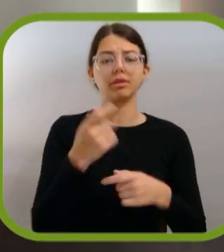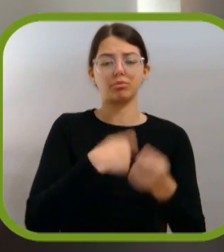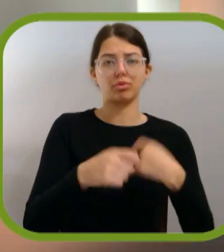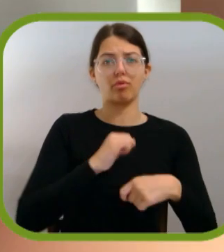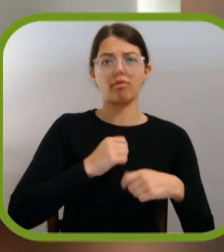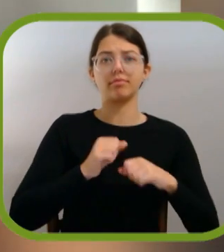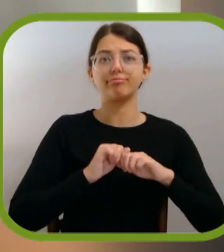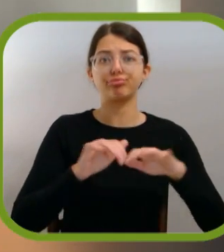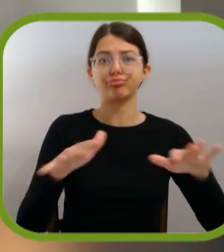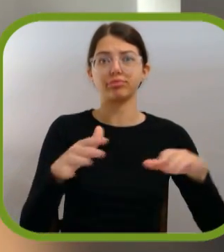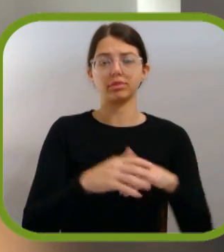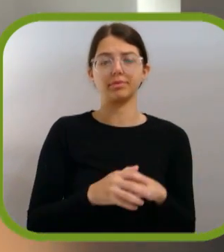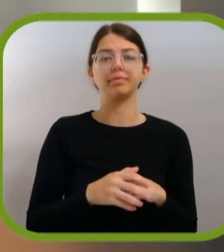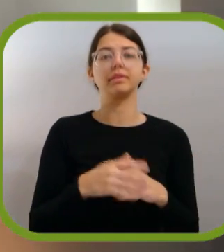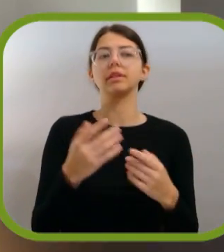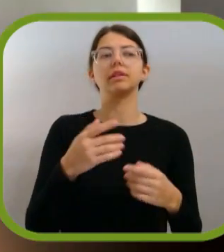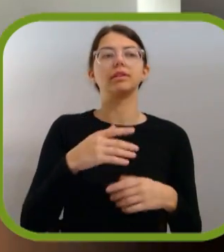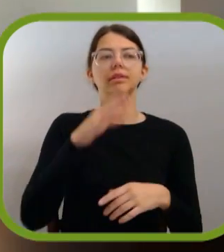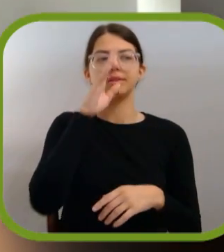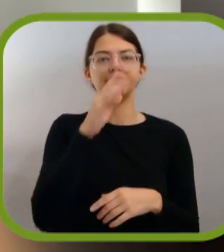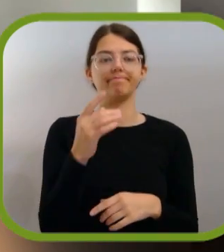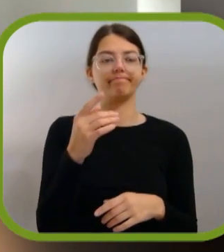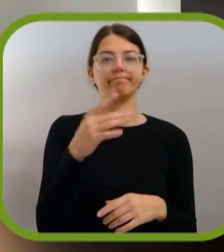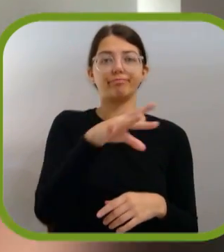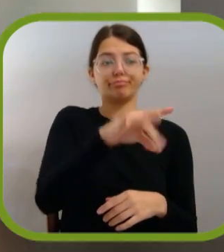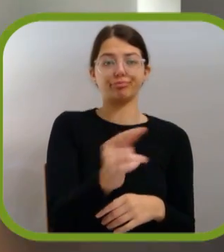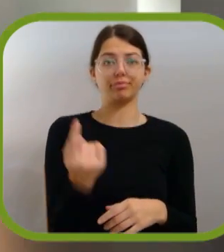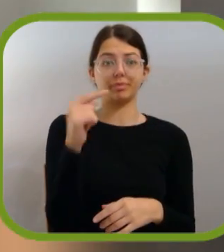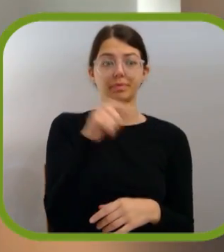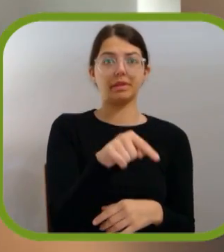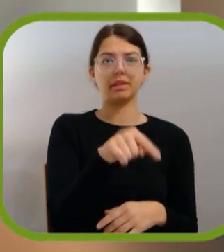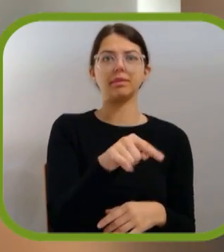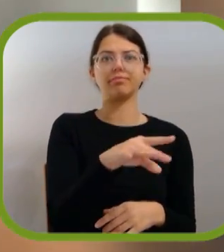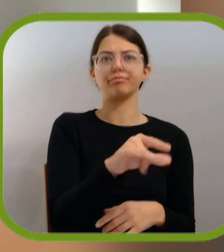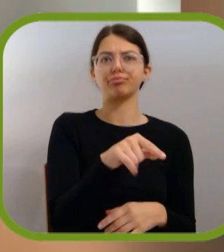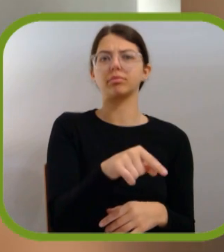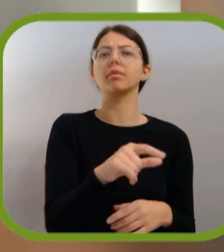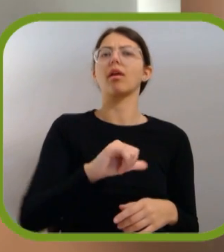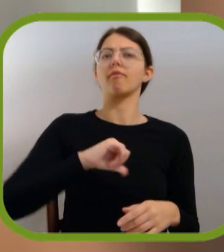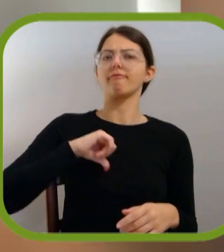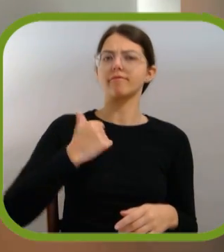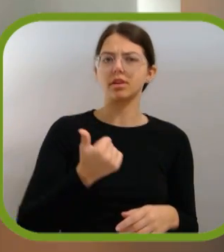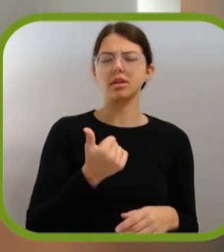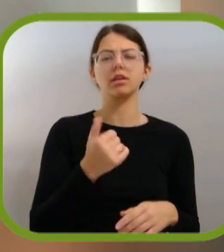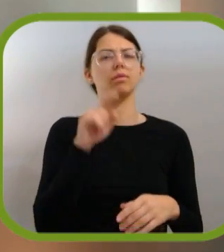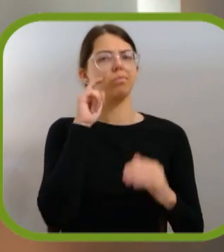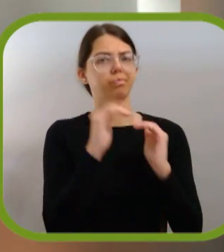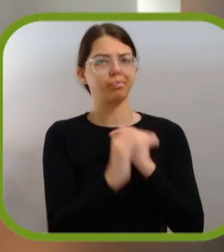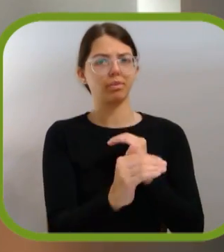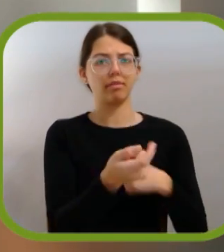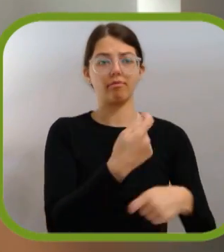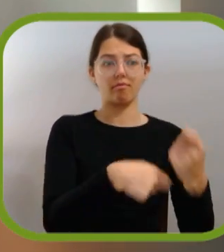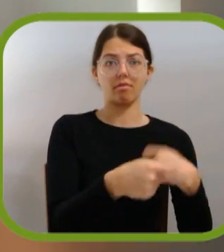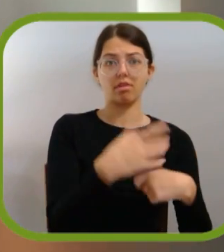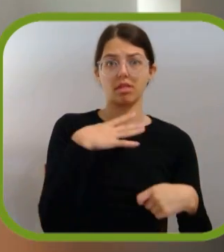comunicação do meu produto. ou seja, se eu tiver um destino que quer se vender como um destino verde, como um destino